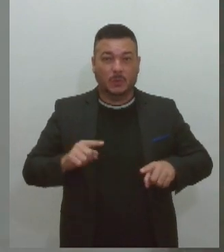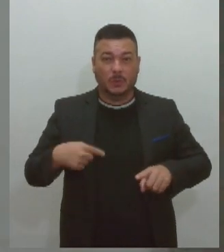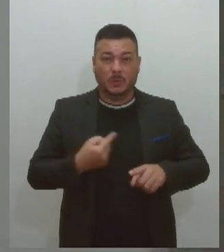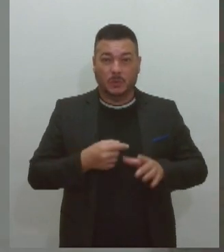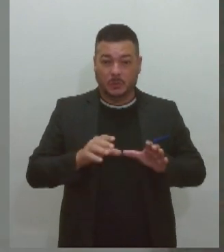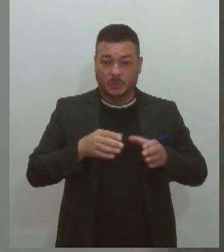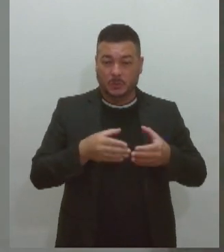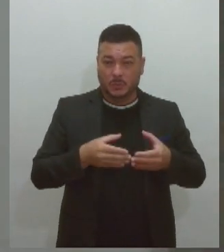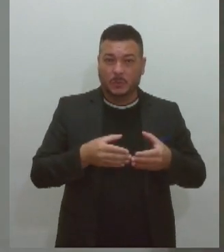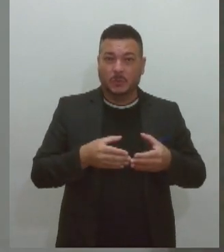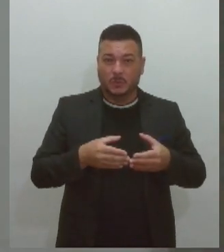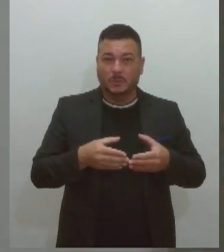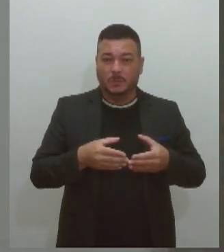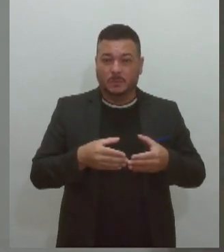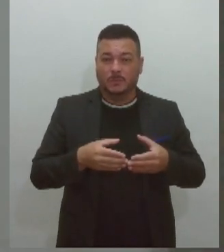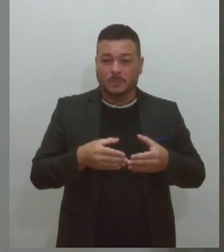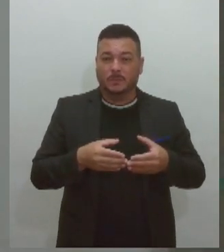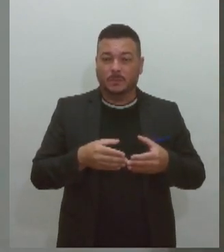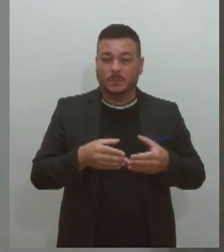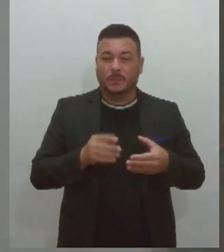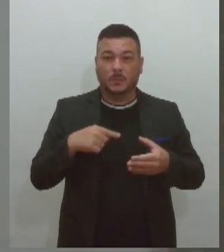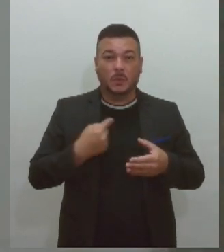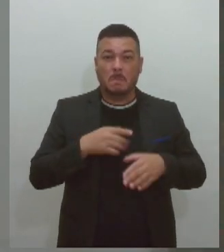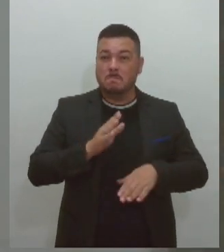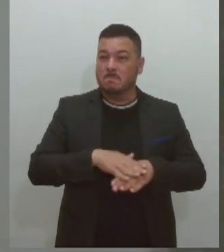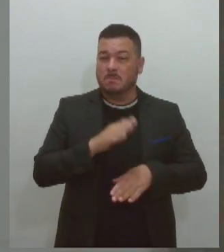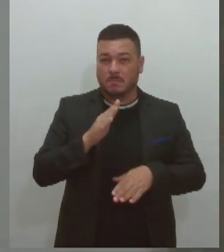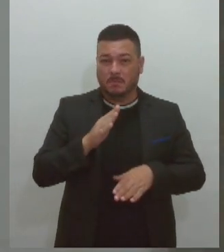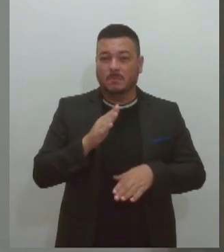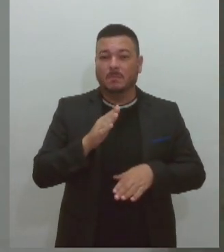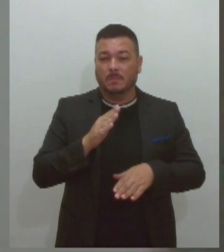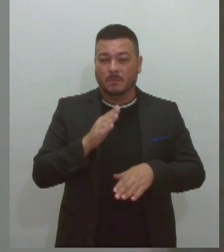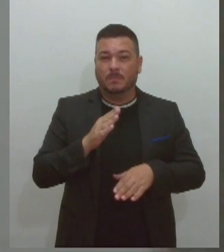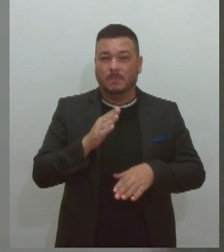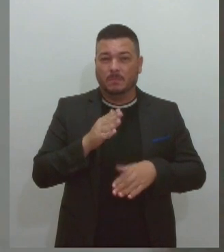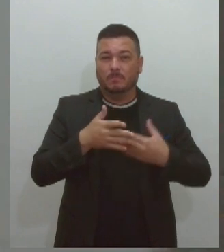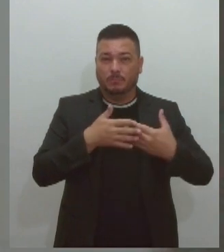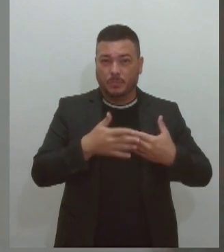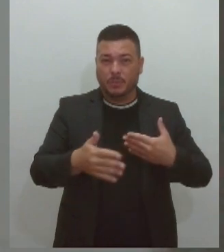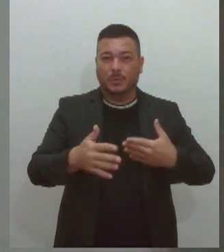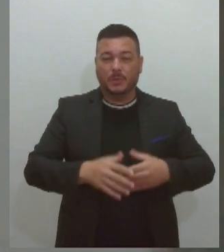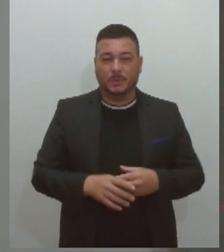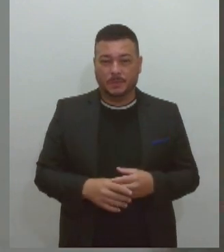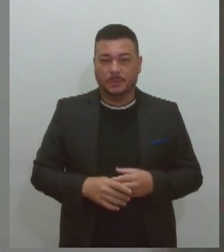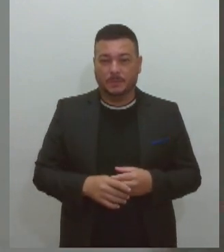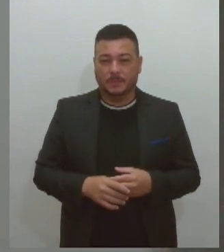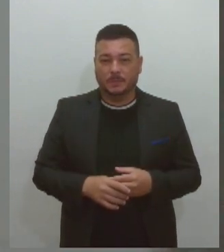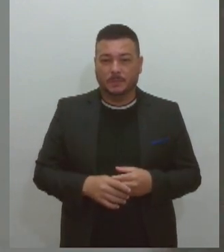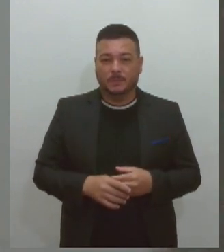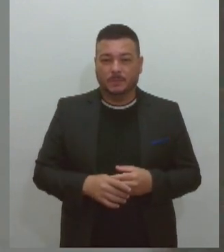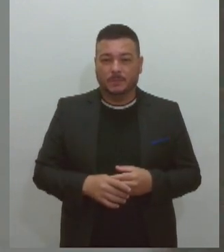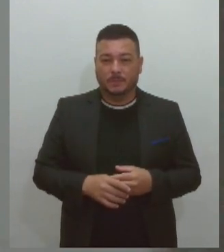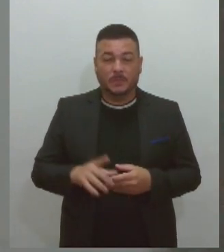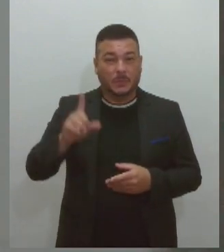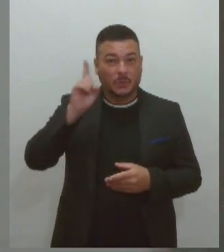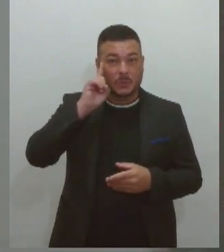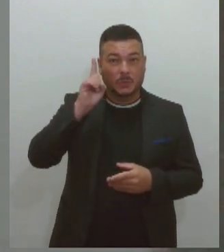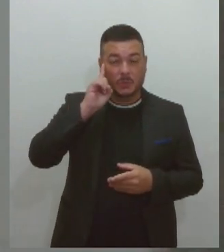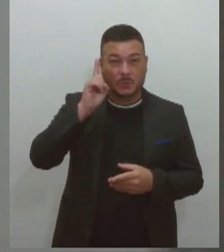o nosso maior processo, né? Nós todos os dias trabalhamos